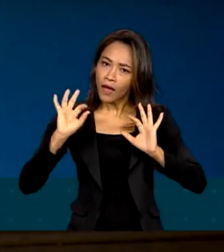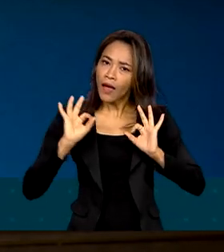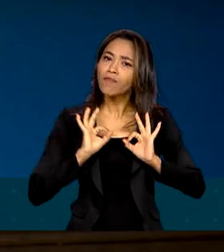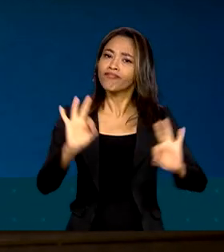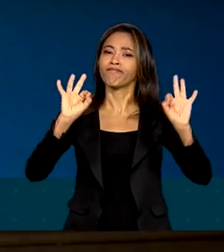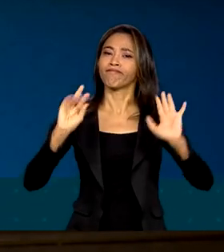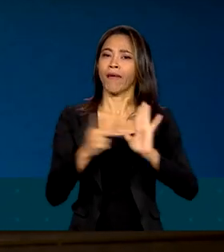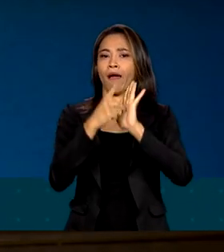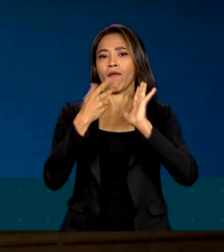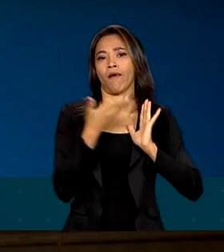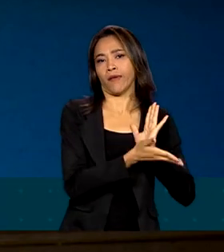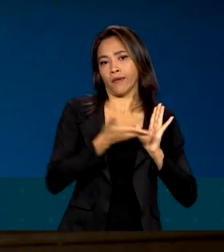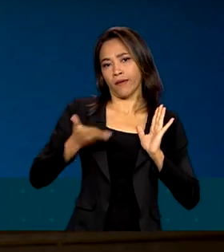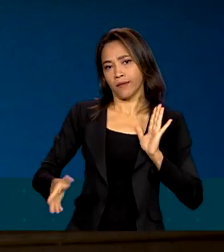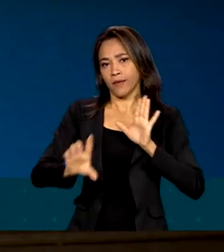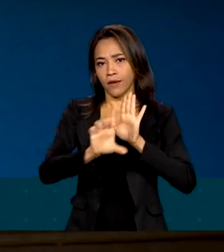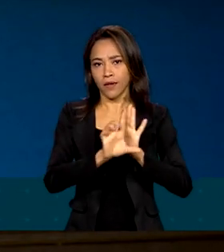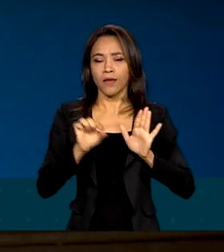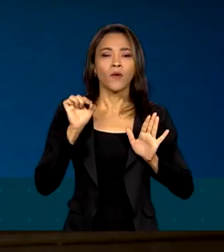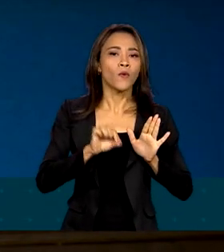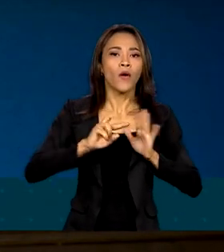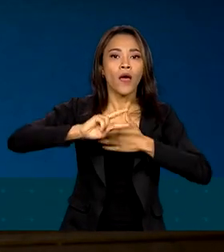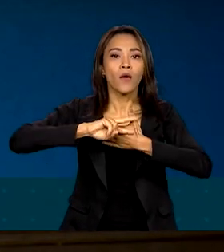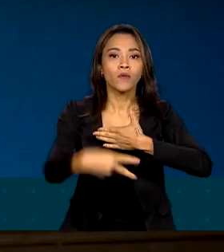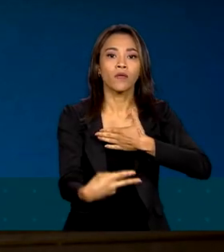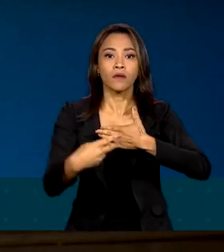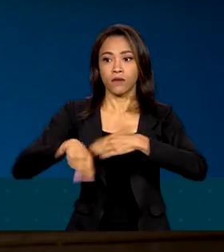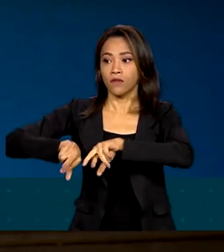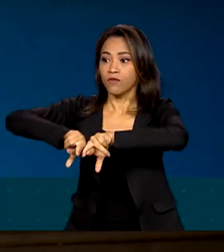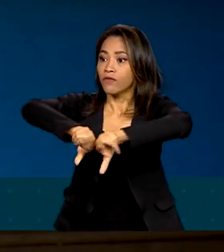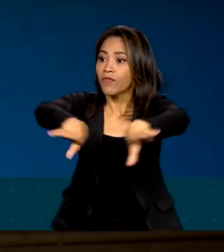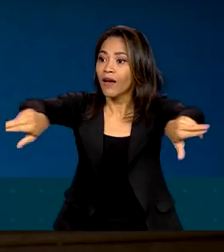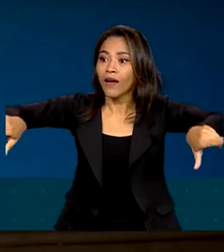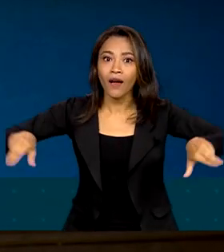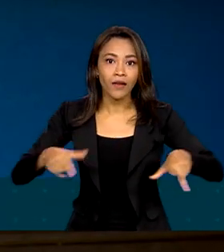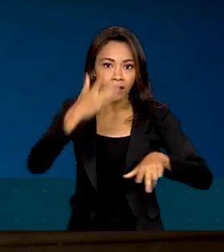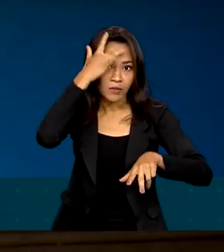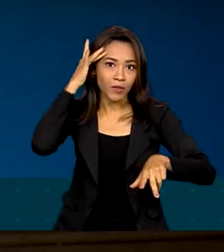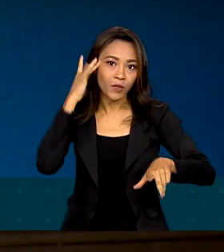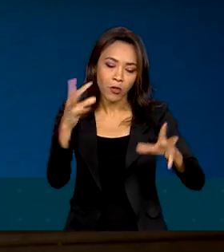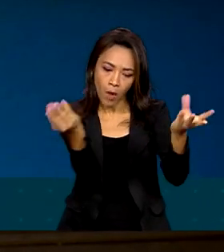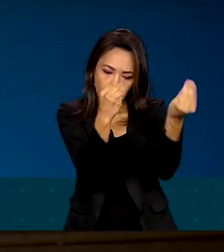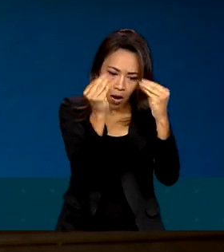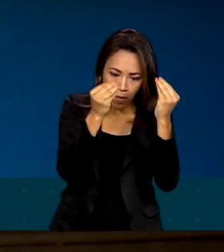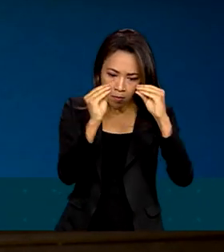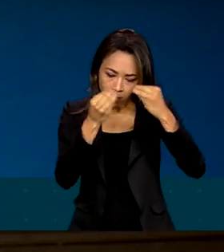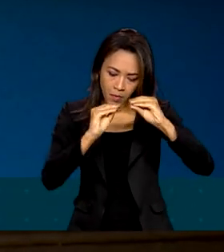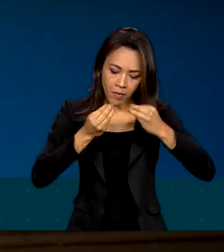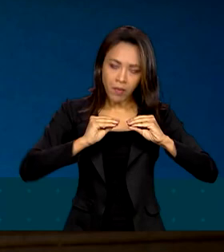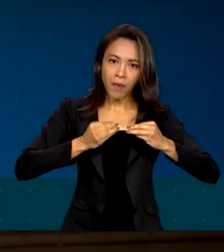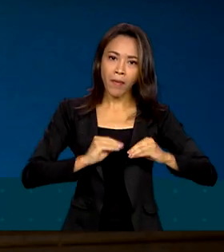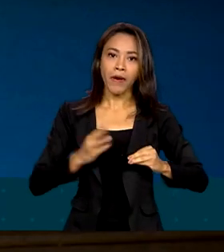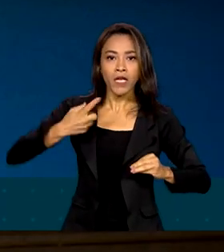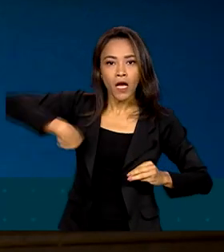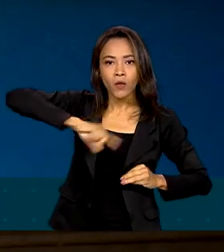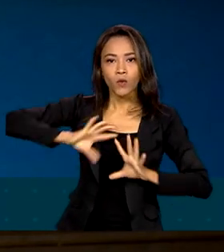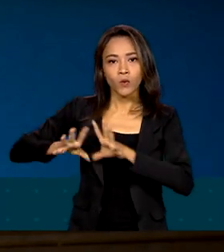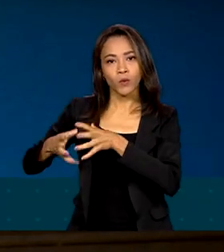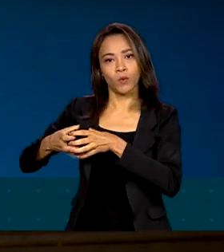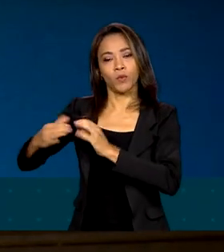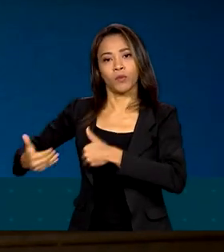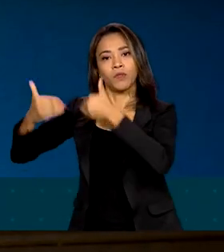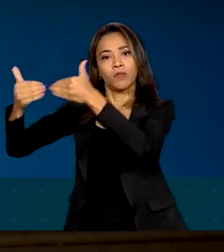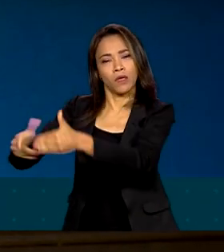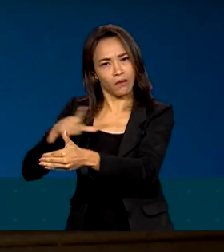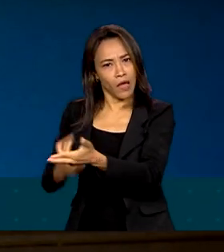colheita de resultado das mãos de muitos semeadores e que a nossa equipe do Ministério tem uma enorme responsabilidade